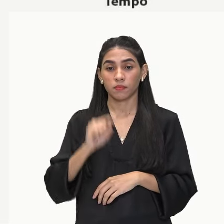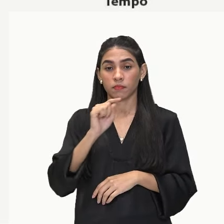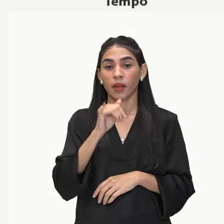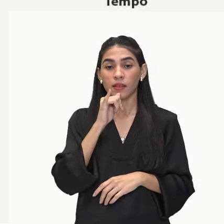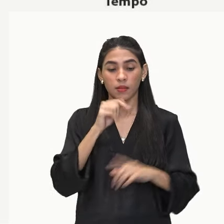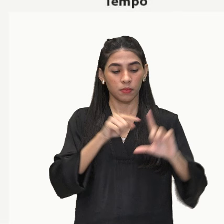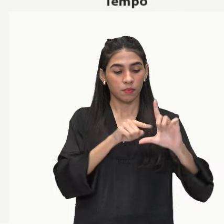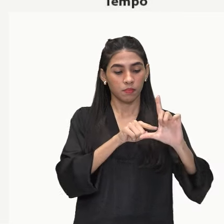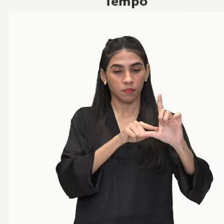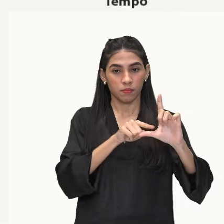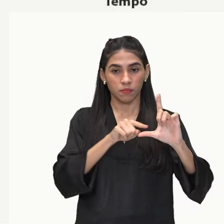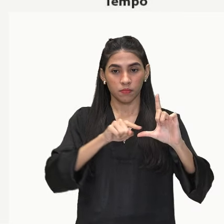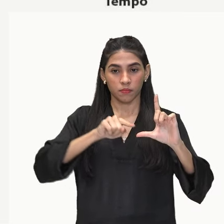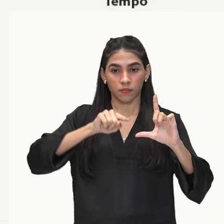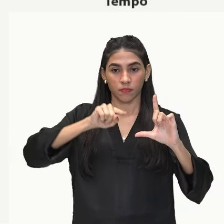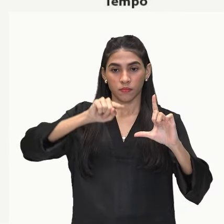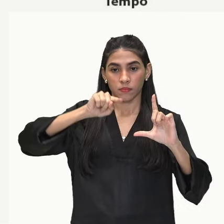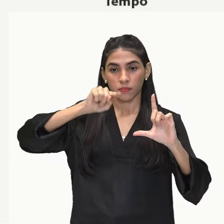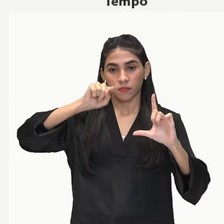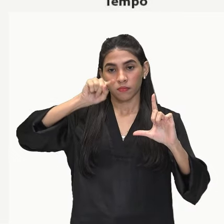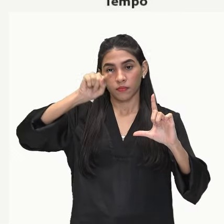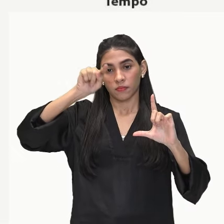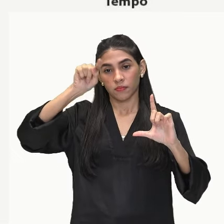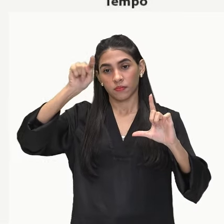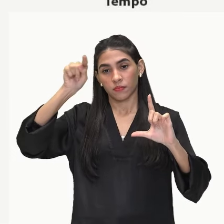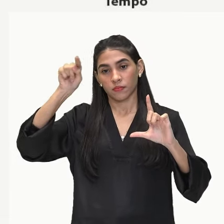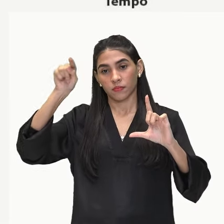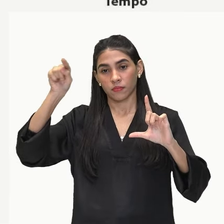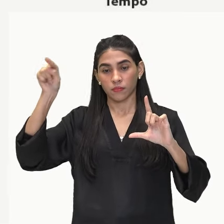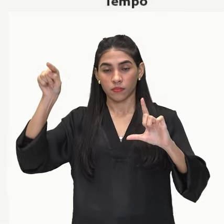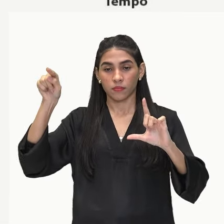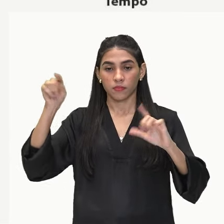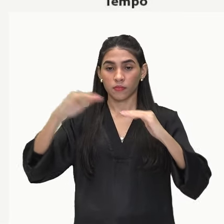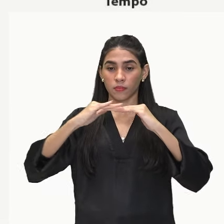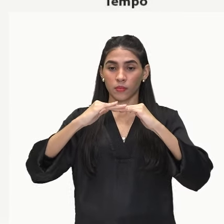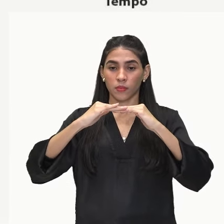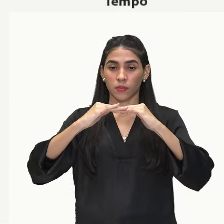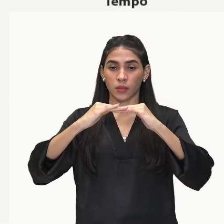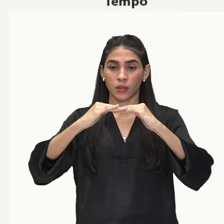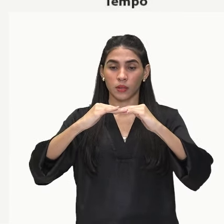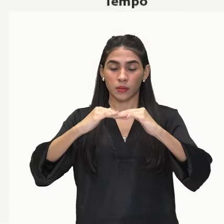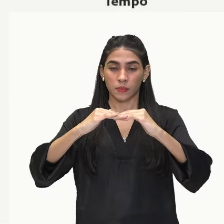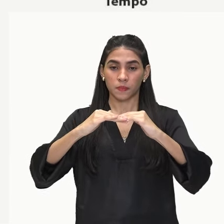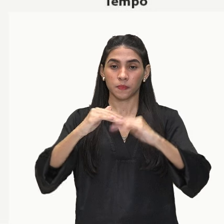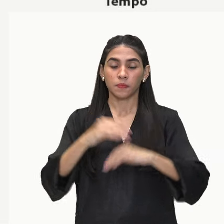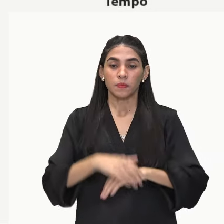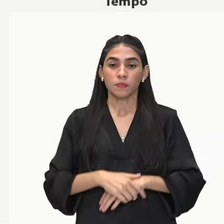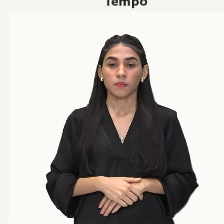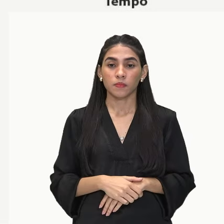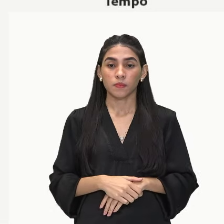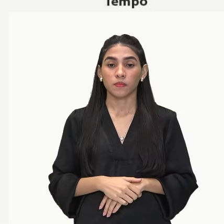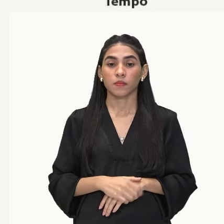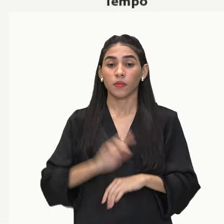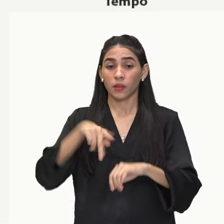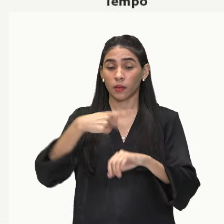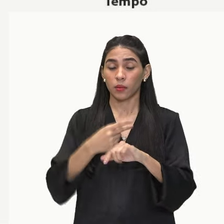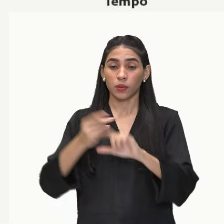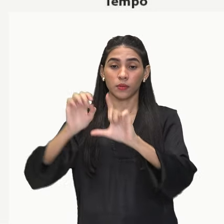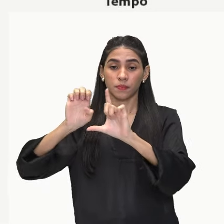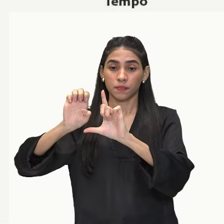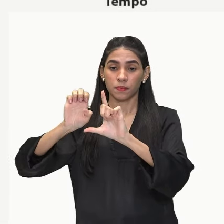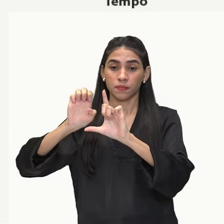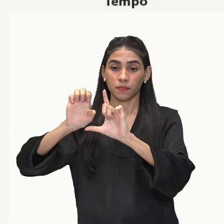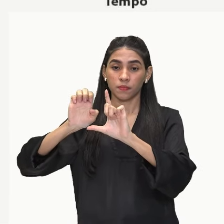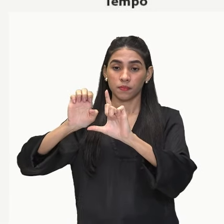diminuindo. Ela já está parando ali o seu crescimento populacional. E a última fase,